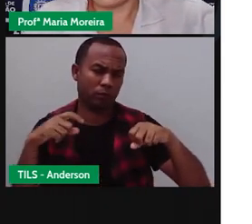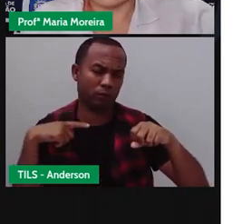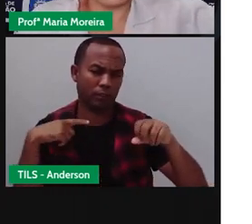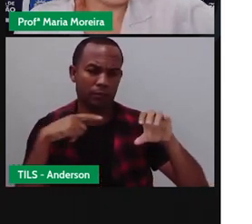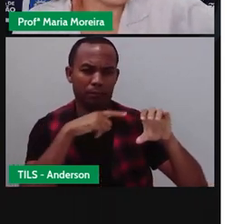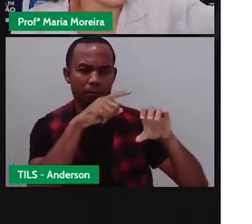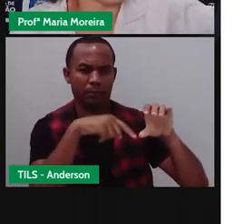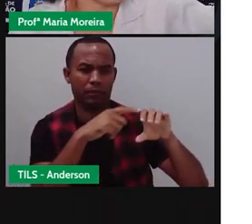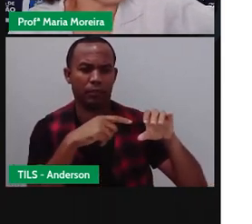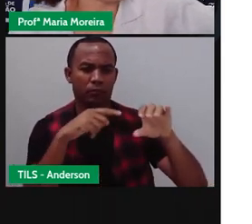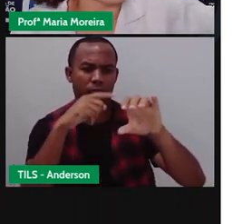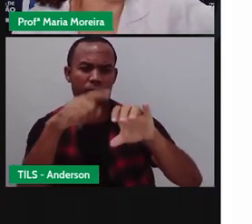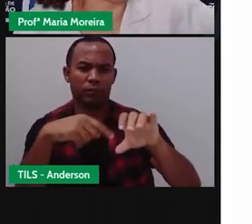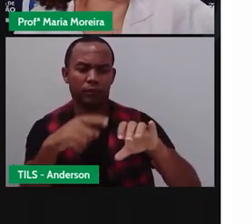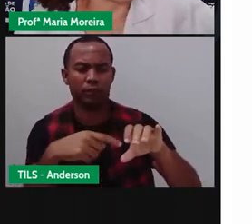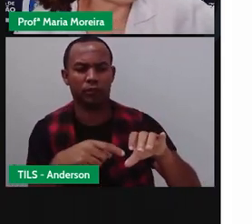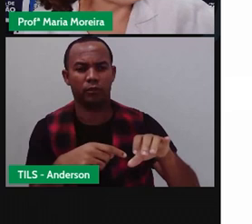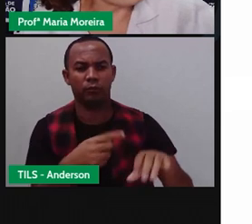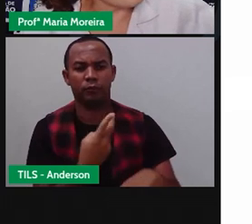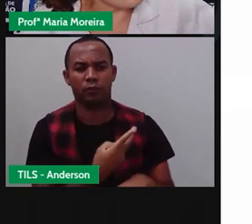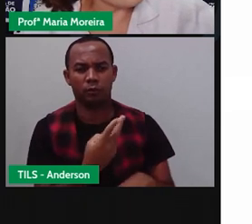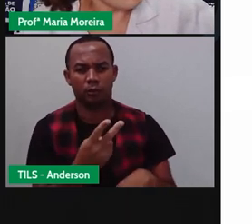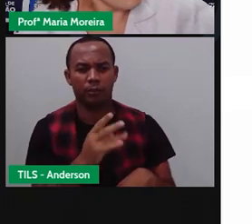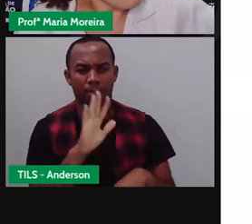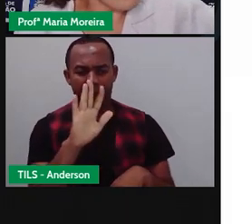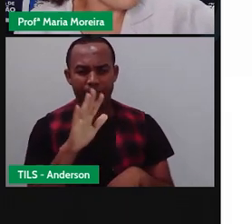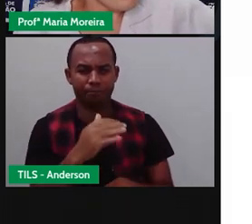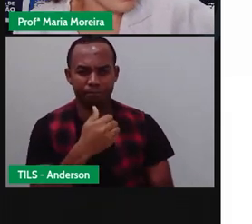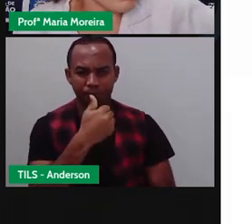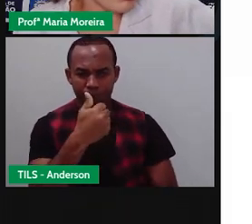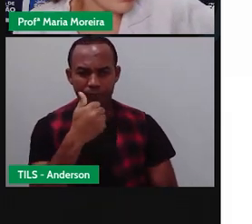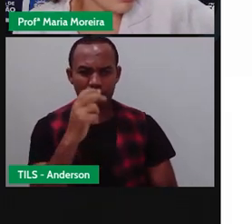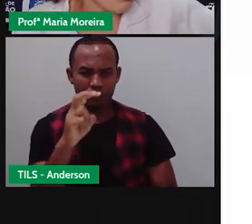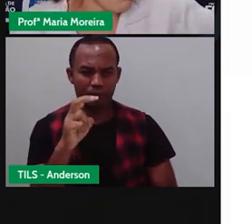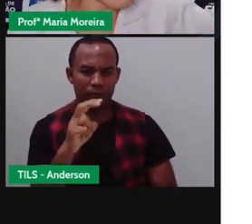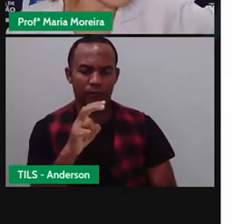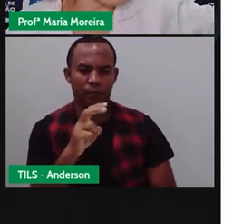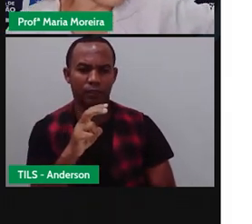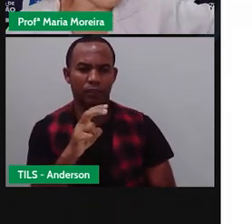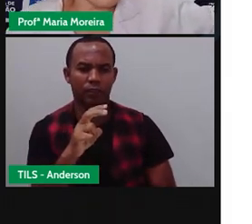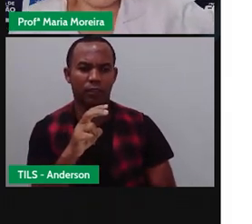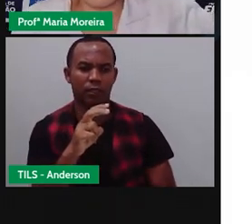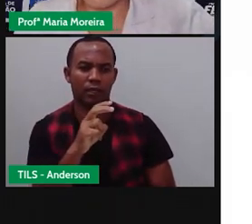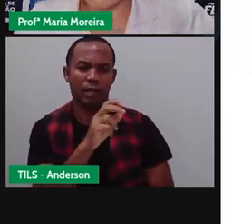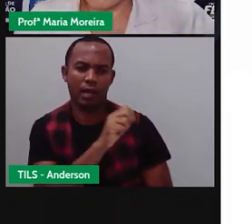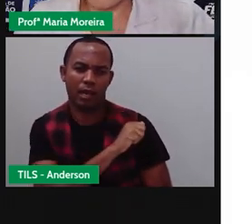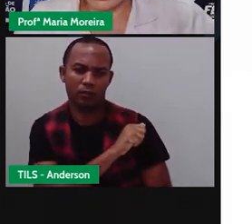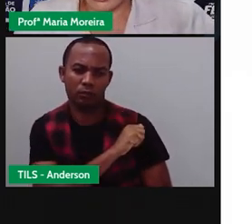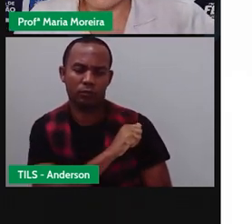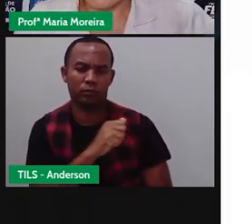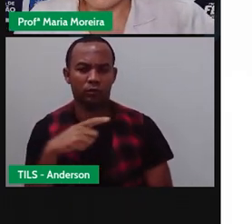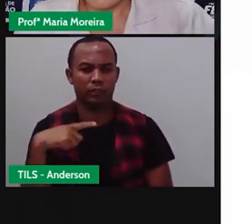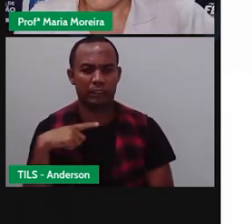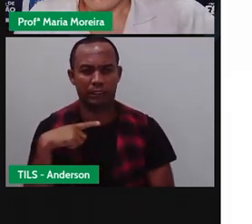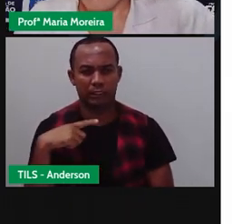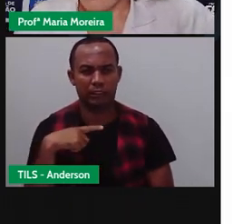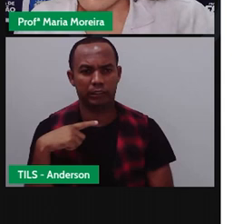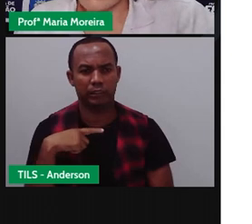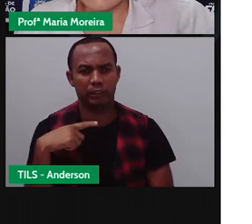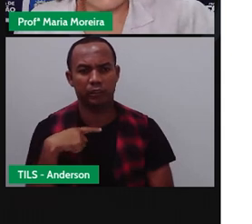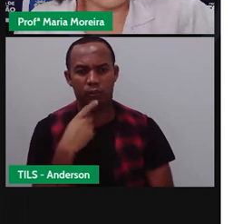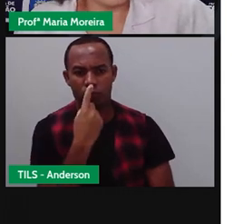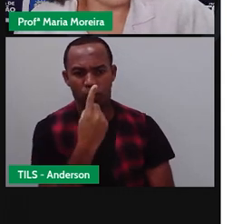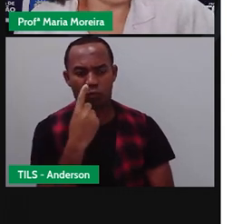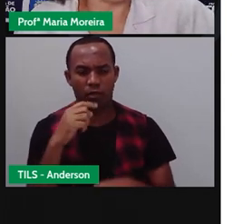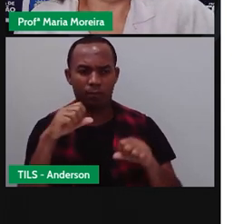aí? 15 alunos, cada um tem uma bicicleta. Quantos pneus teria? Ou, inclusive, eu posso fazer o sentido contrário. Eu